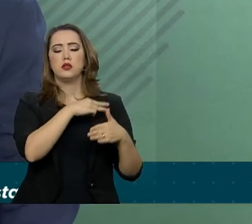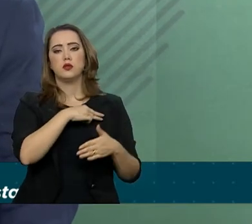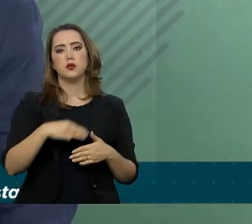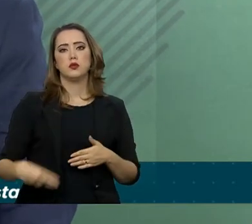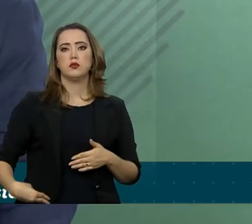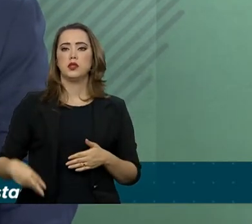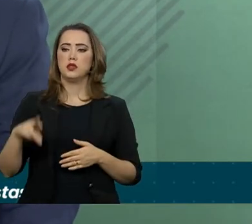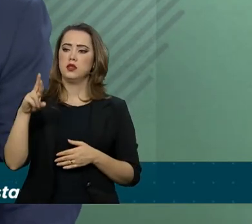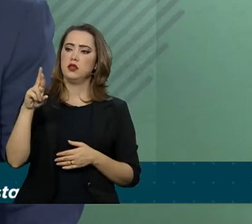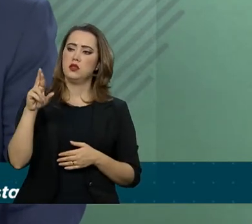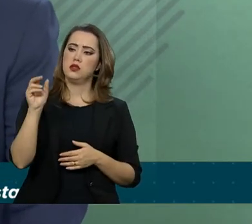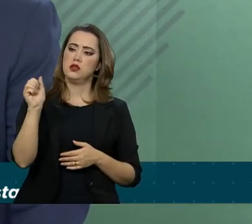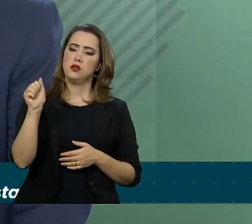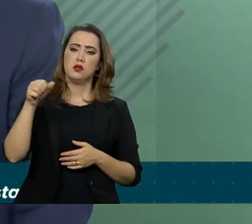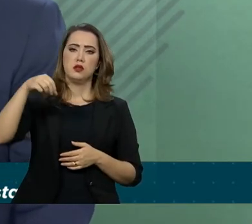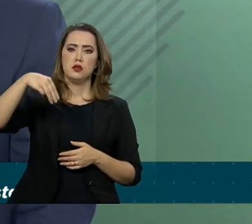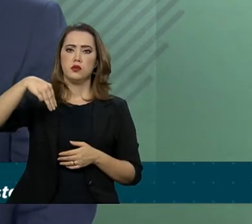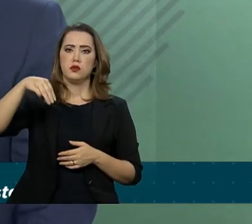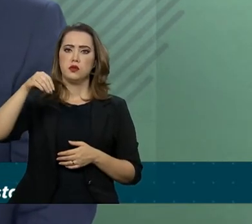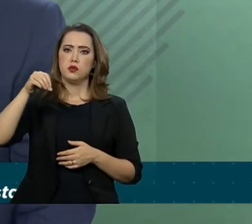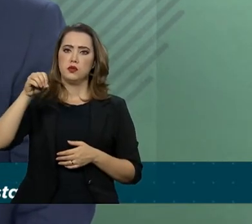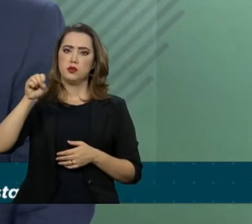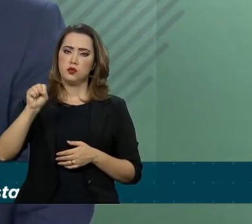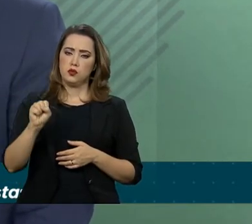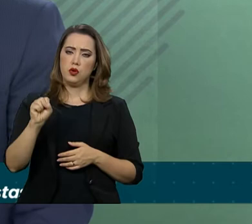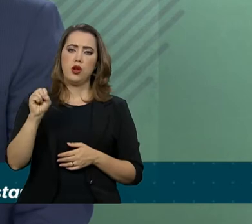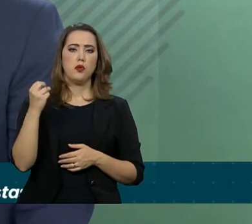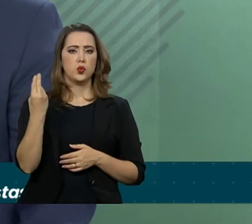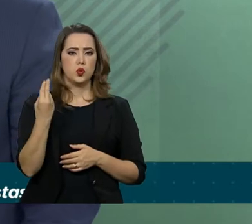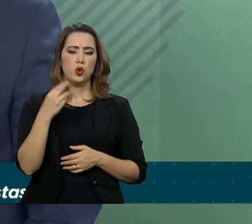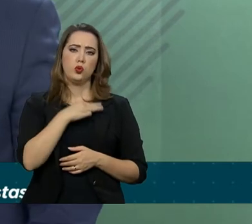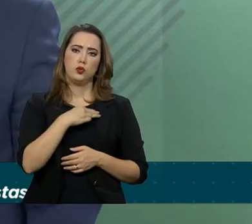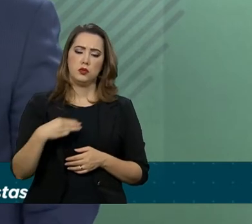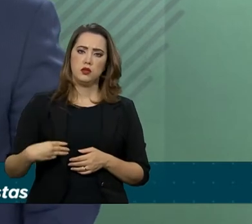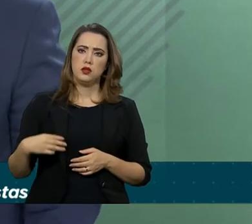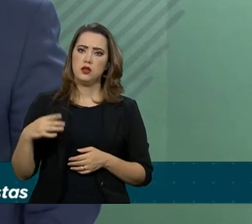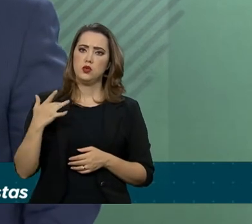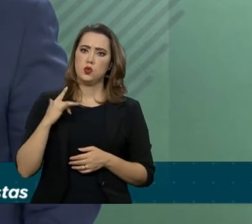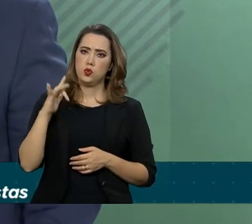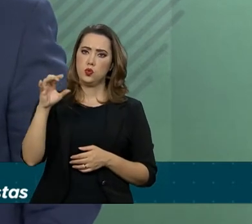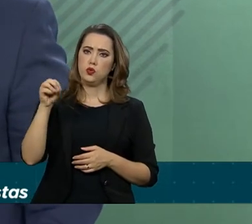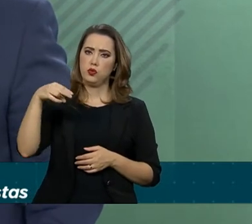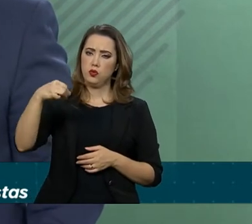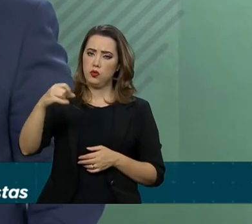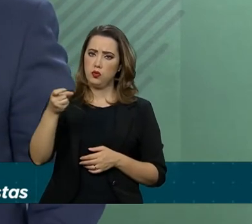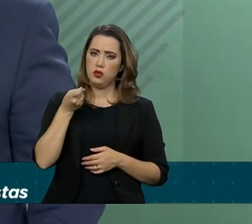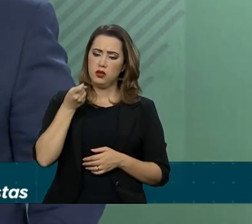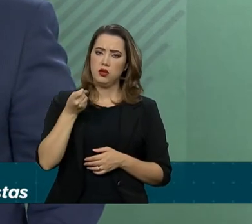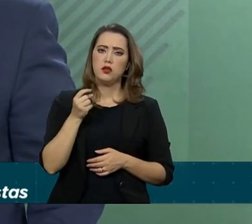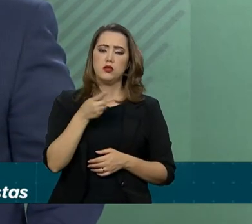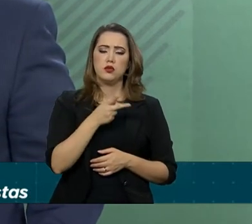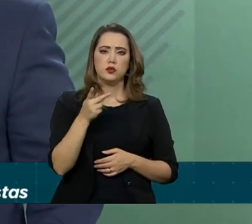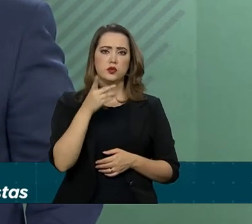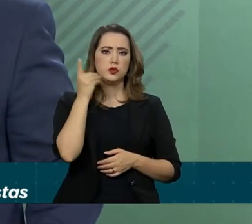do ministro Nix, esses parlamentares. Você tratou das questões referentes?